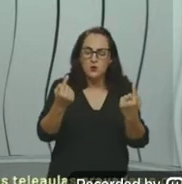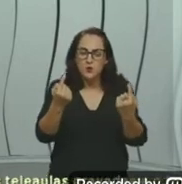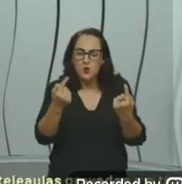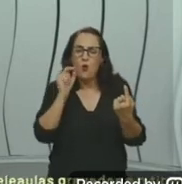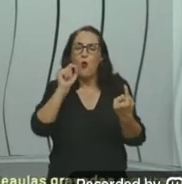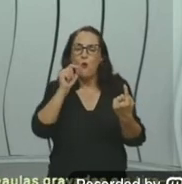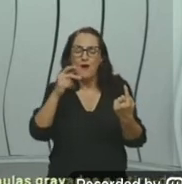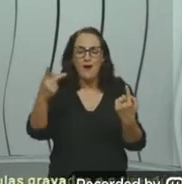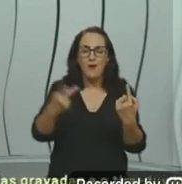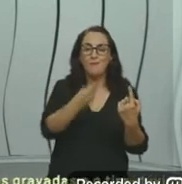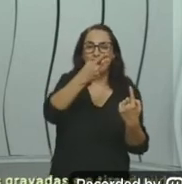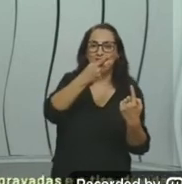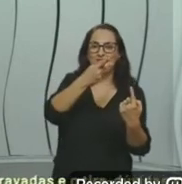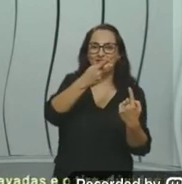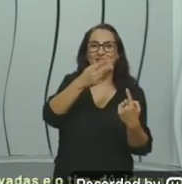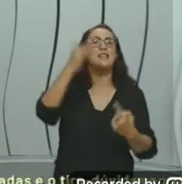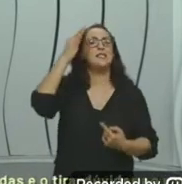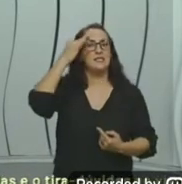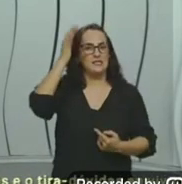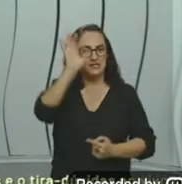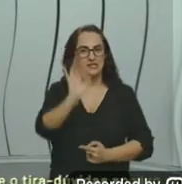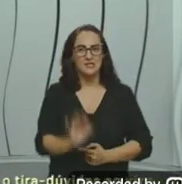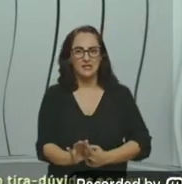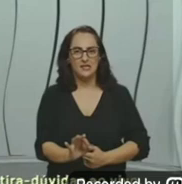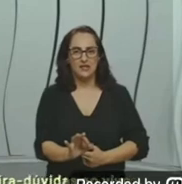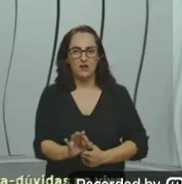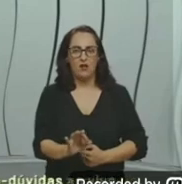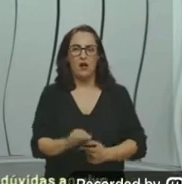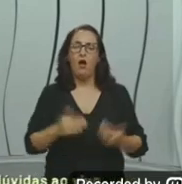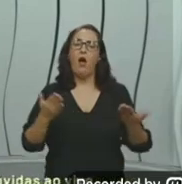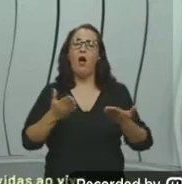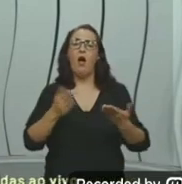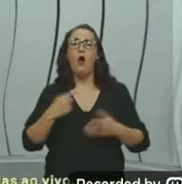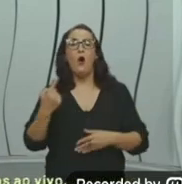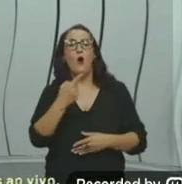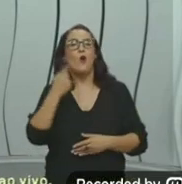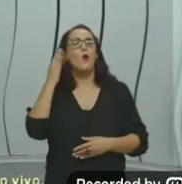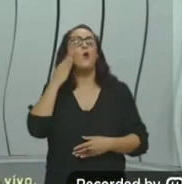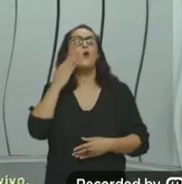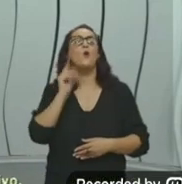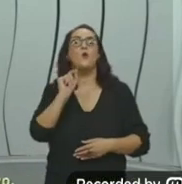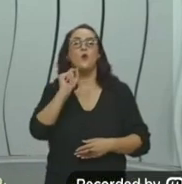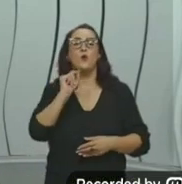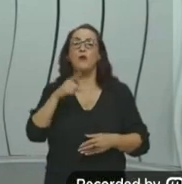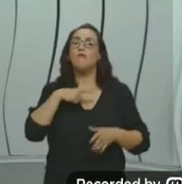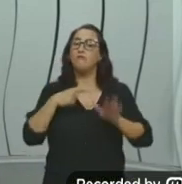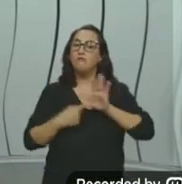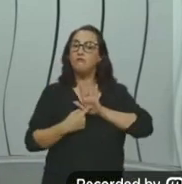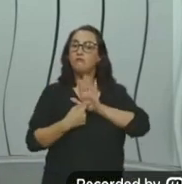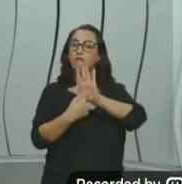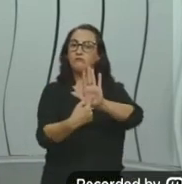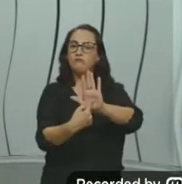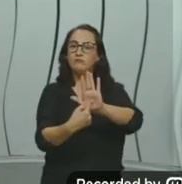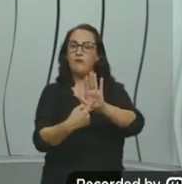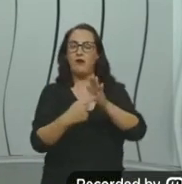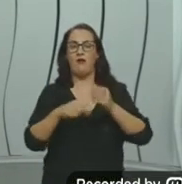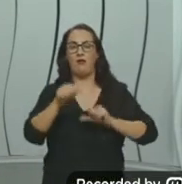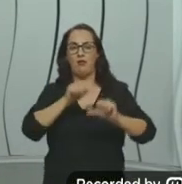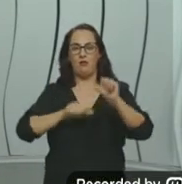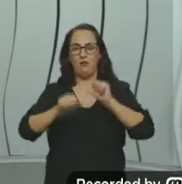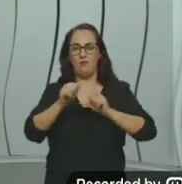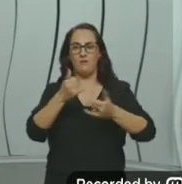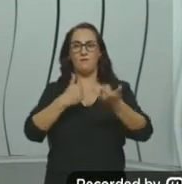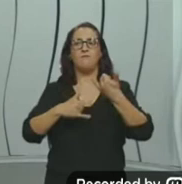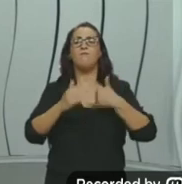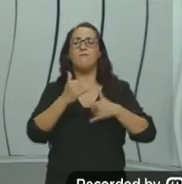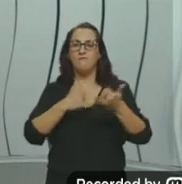reação. Posteriormente nós trabalhamos que existe uma representação dessas reações químicas então nós